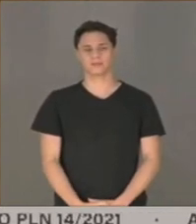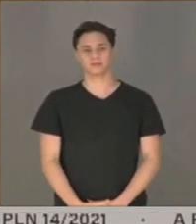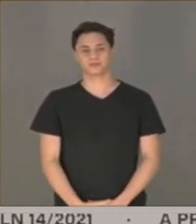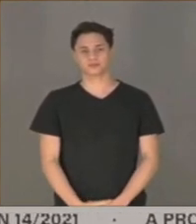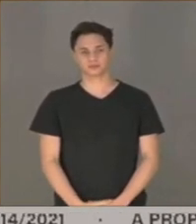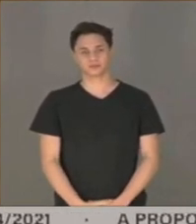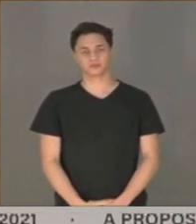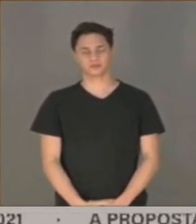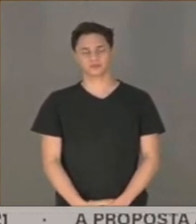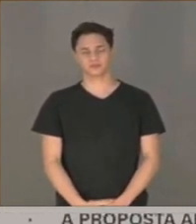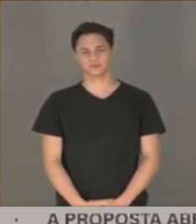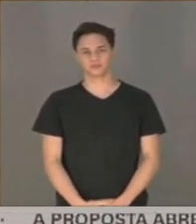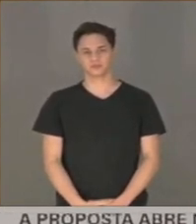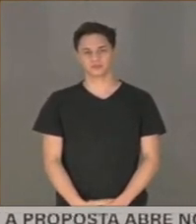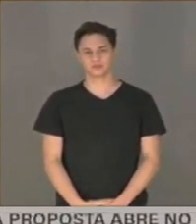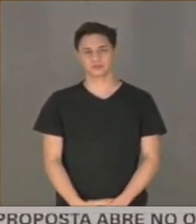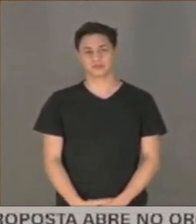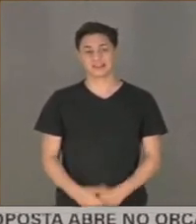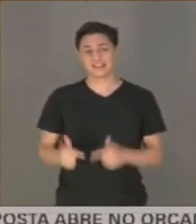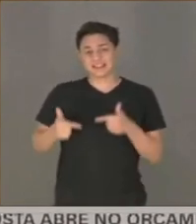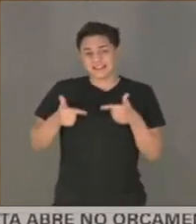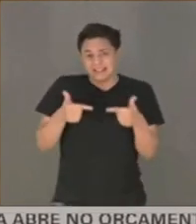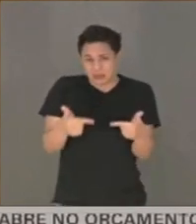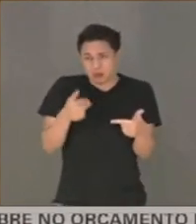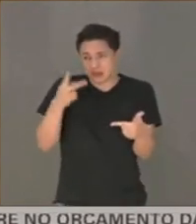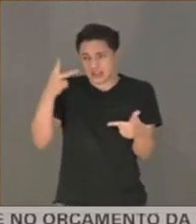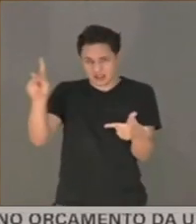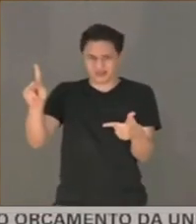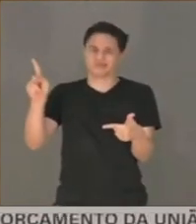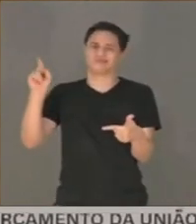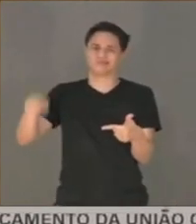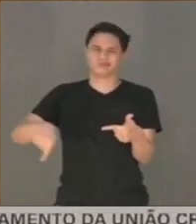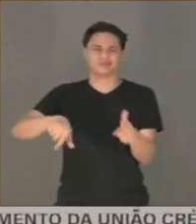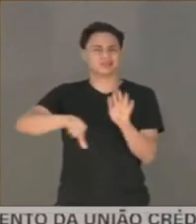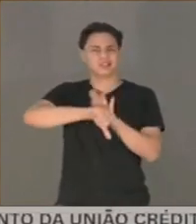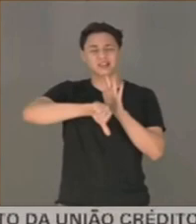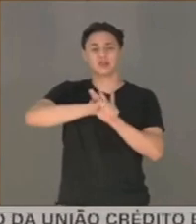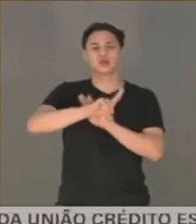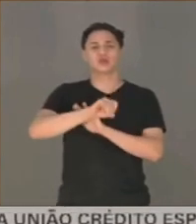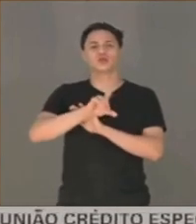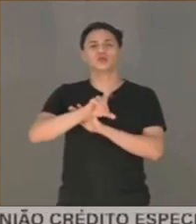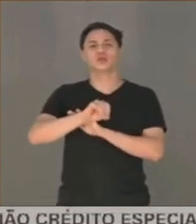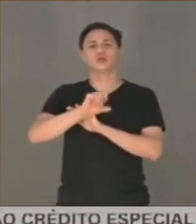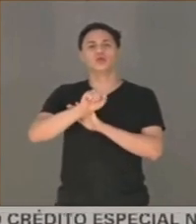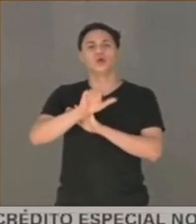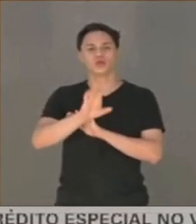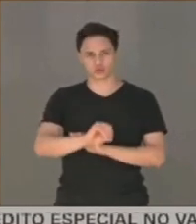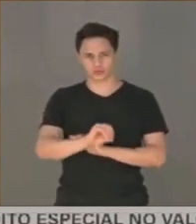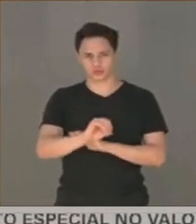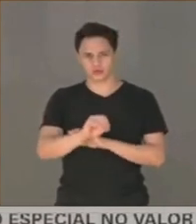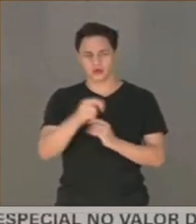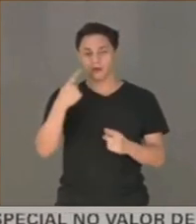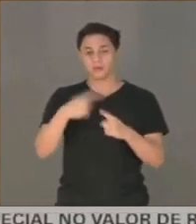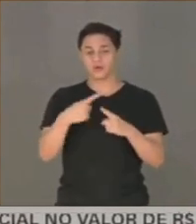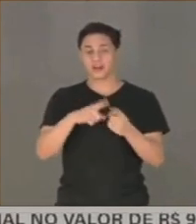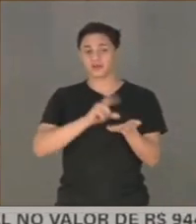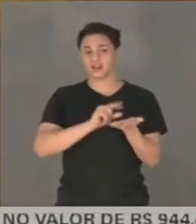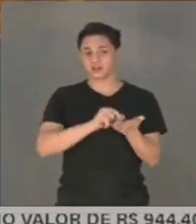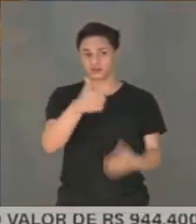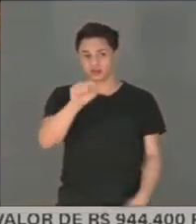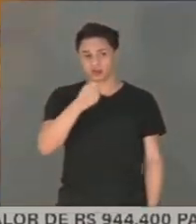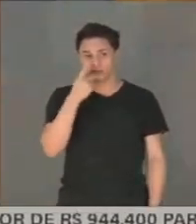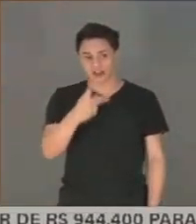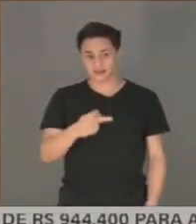E digo mais, a ação dele é dolosa, porque o conceito de dolo do Brasil está expresso no artigo 18, diz-se o crime